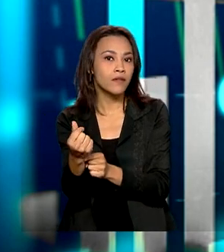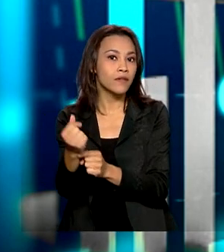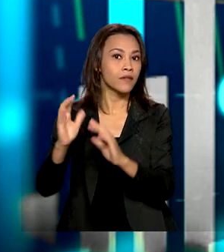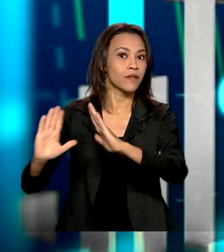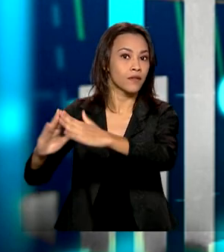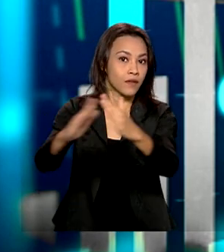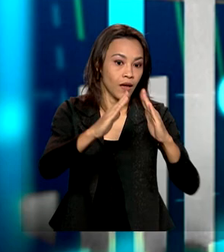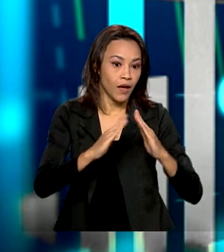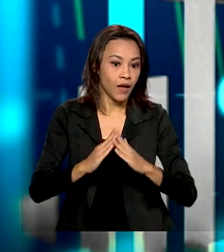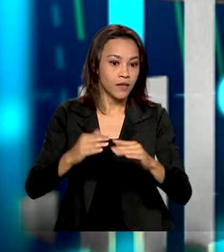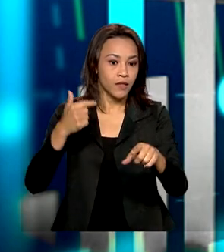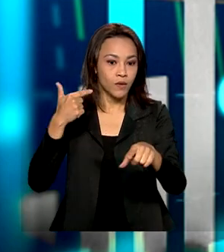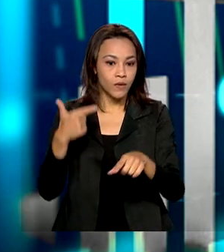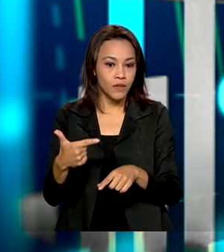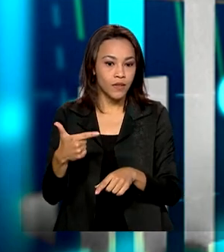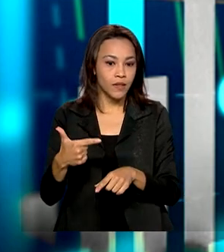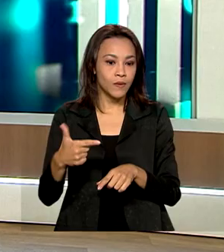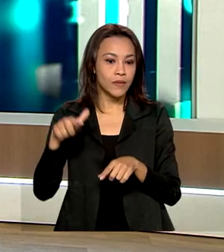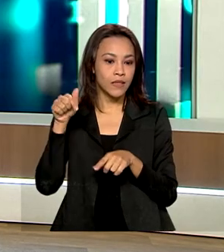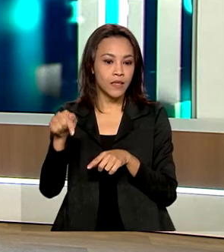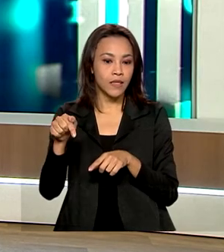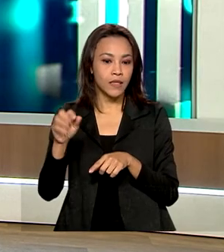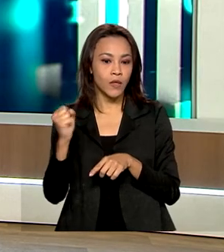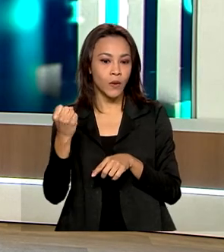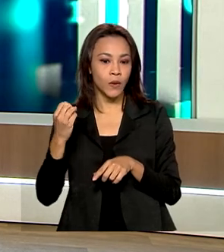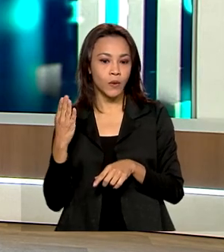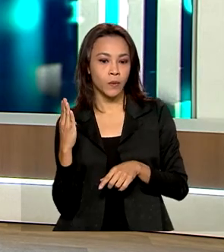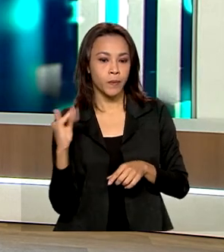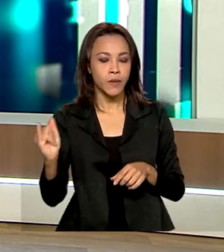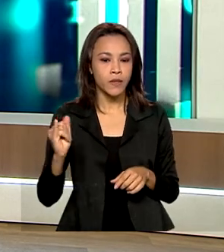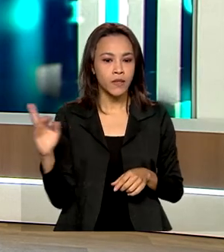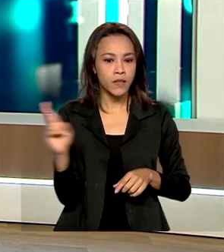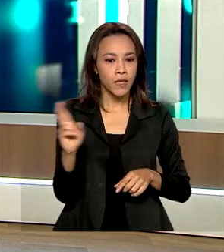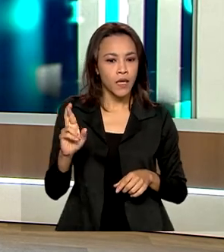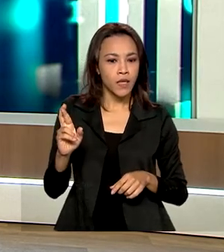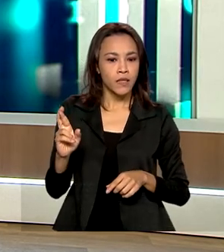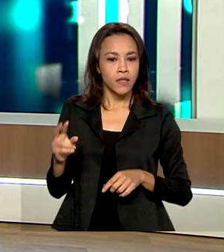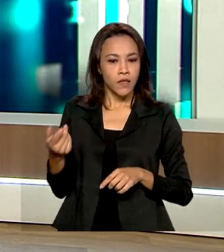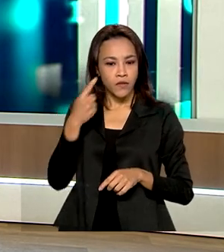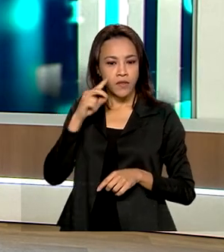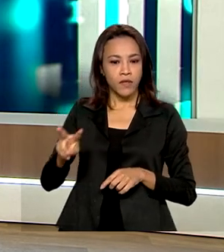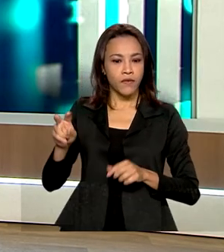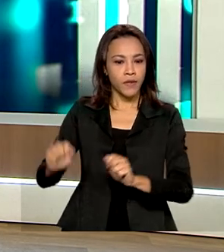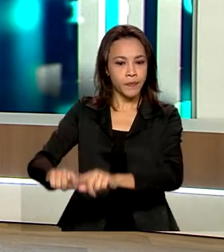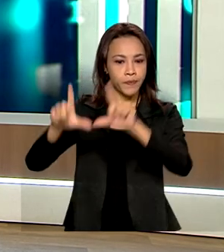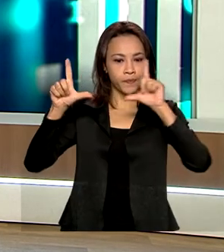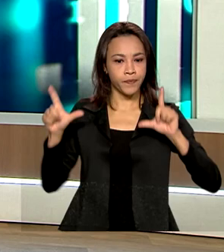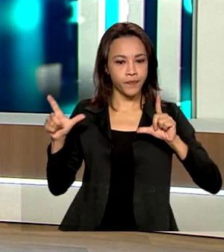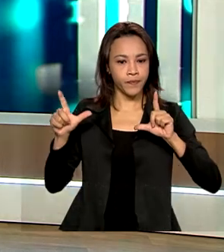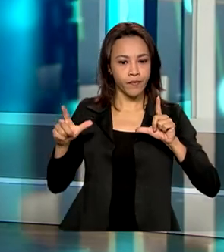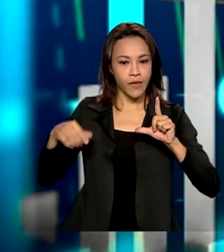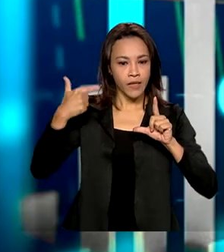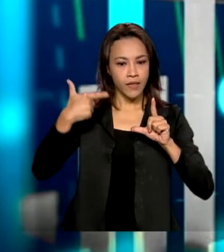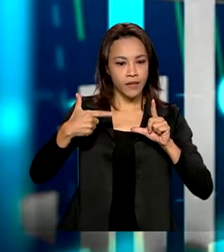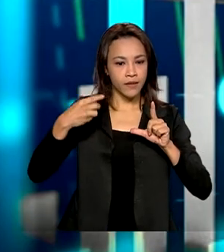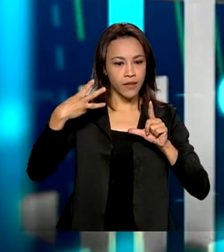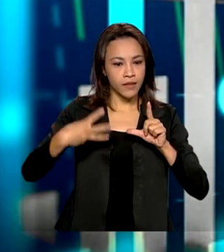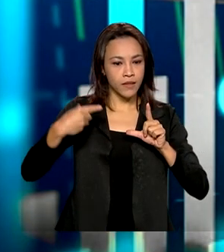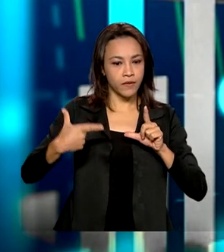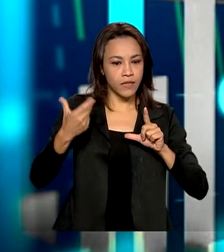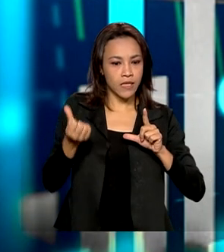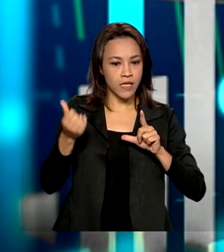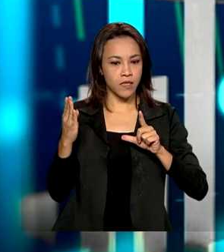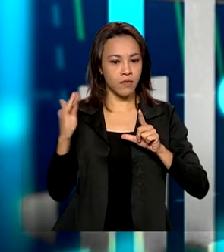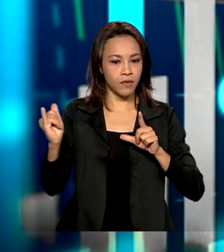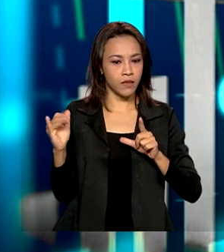em torno de R 278 bilhões. Então, pela nossa arte, vocês podem ver aqui, esses recursos, R$ 326 bilhões, vão ser